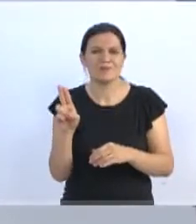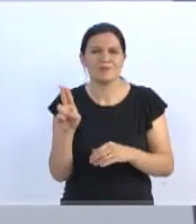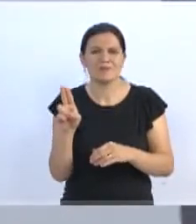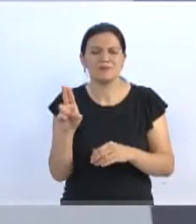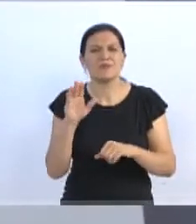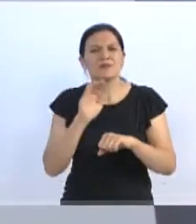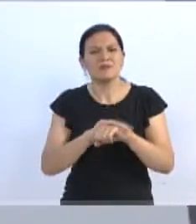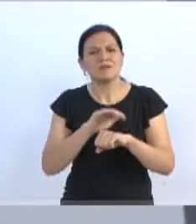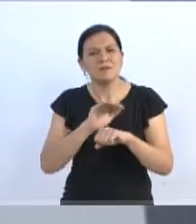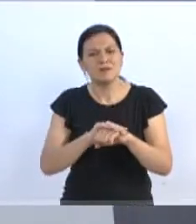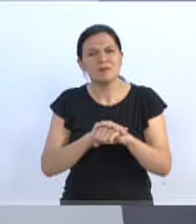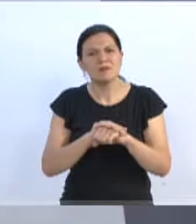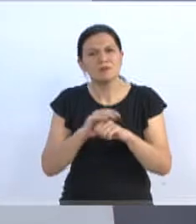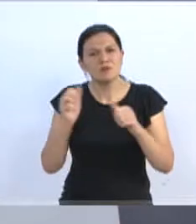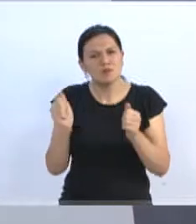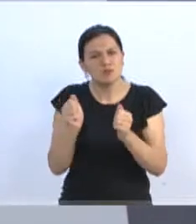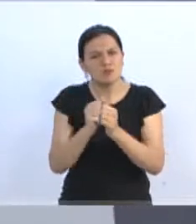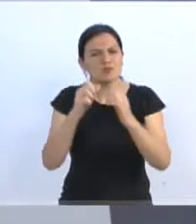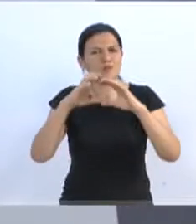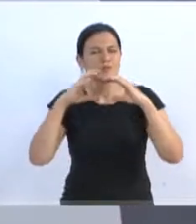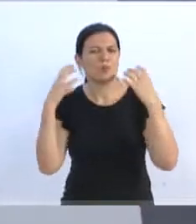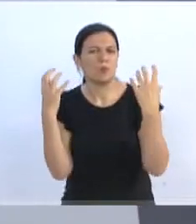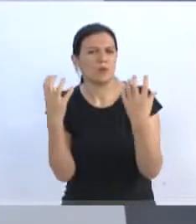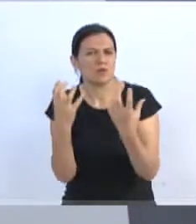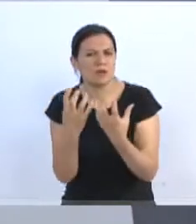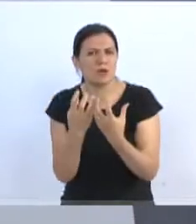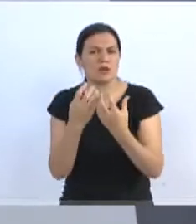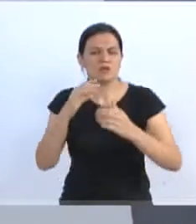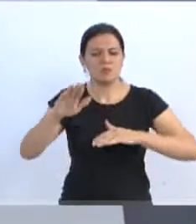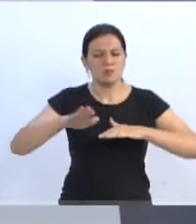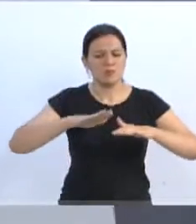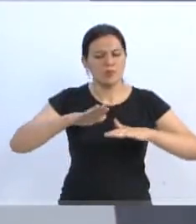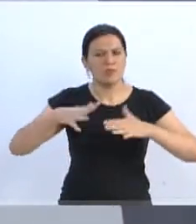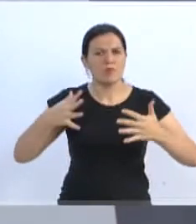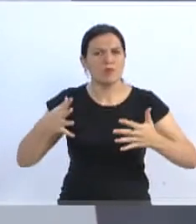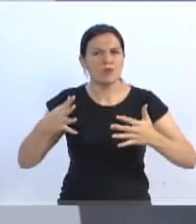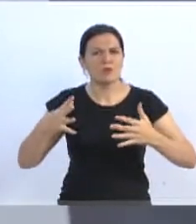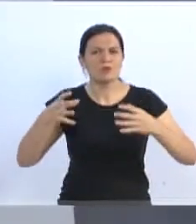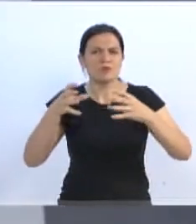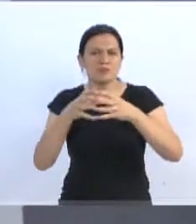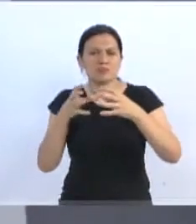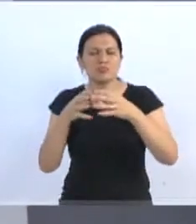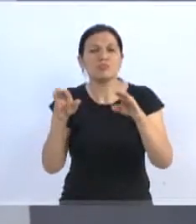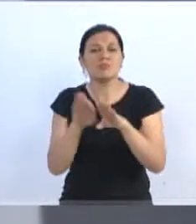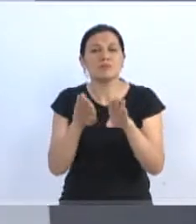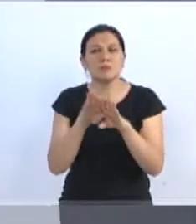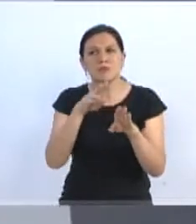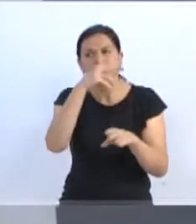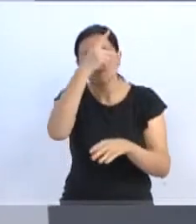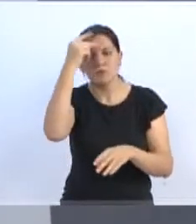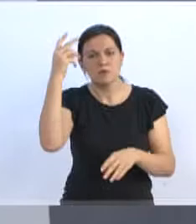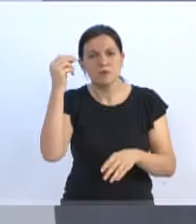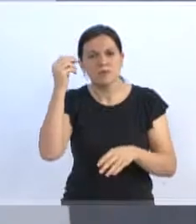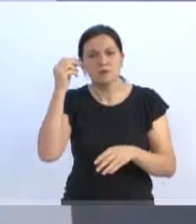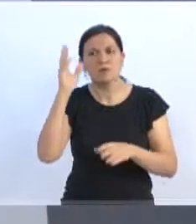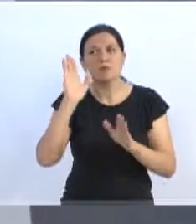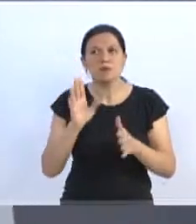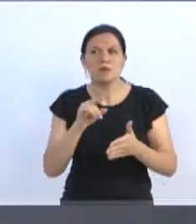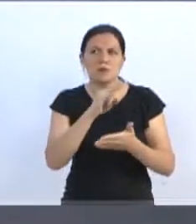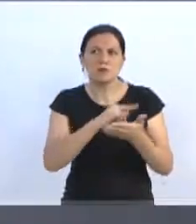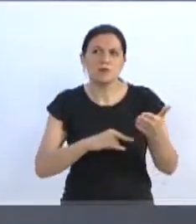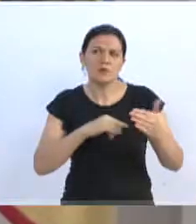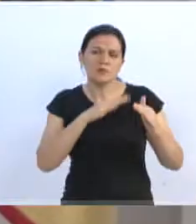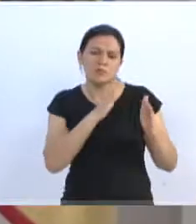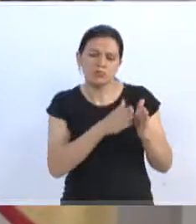nós fizemos essa construção junto com a comunidade, junto com o movimento, junto com o poder executivo, e está se encaminhando aqui, está no